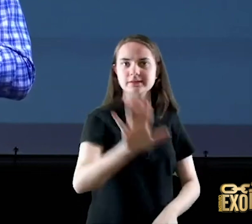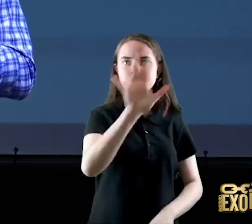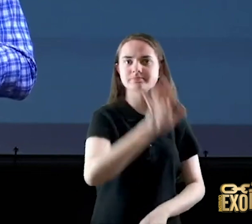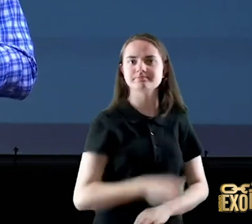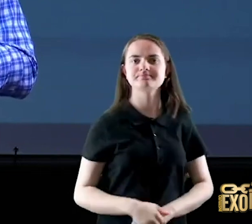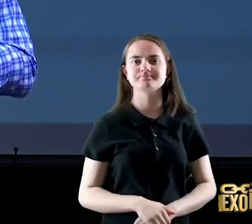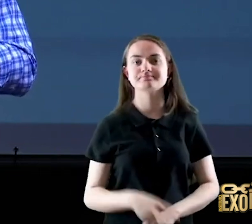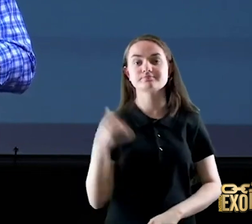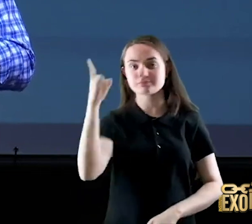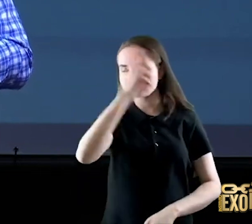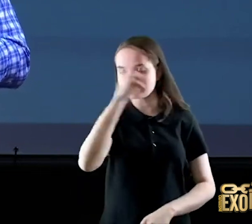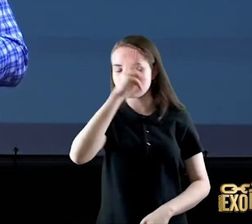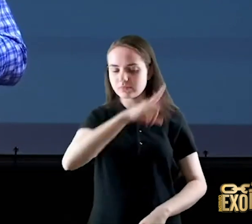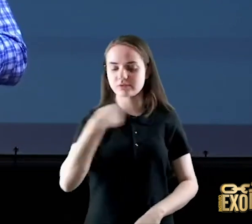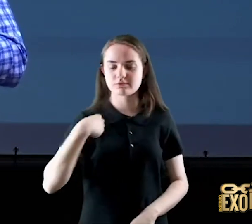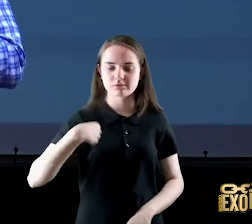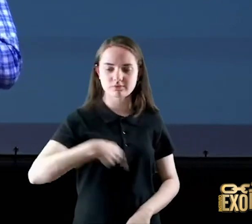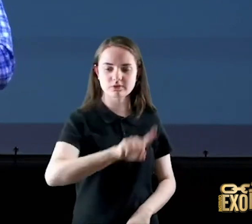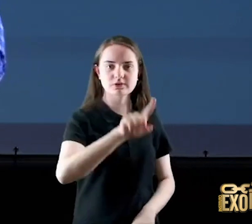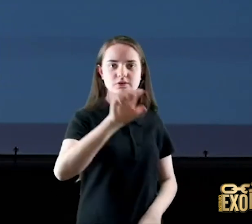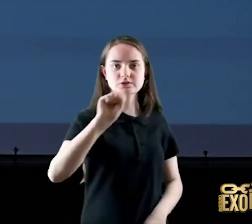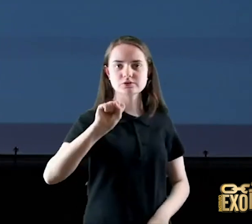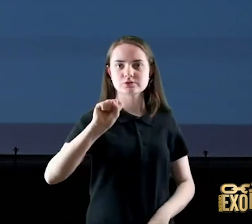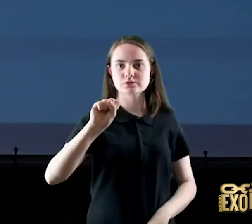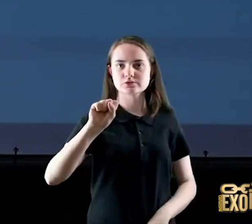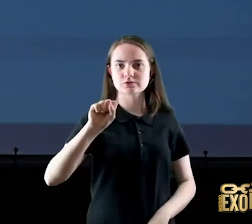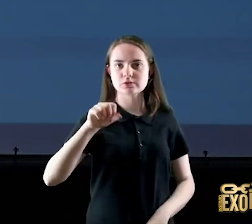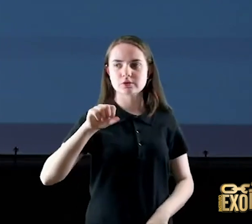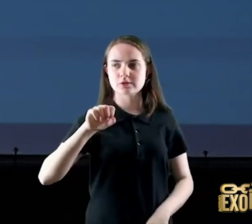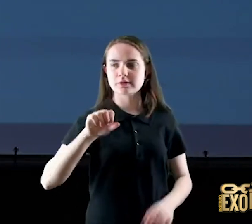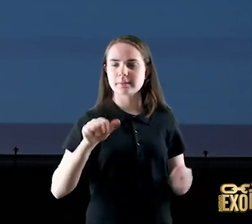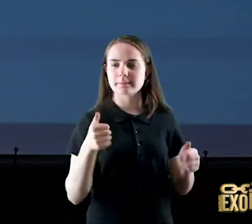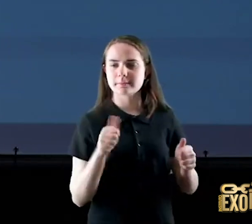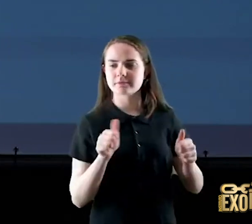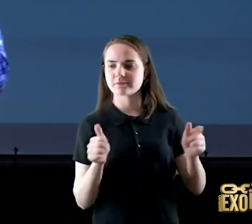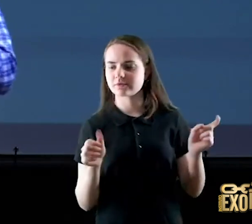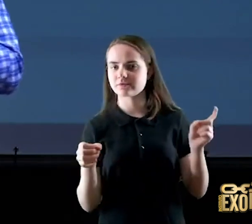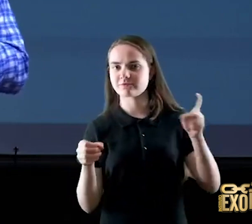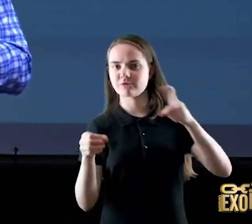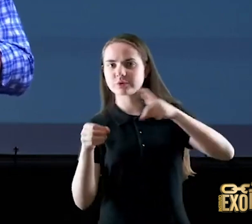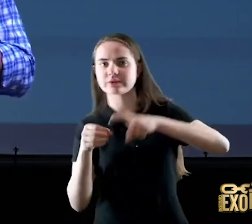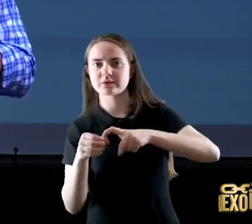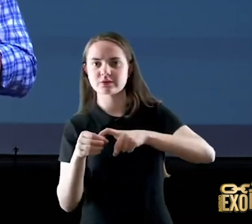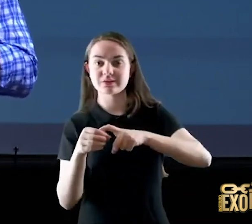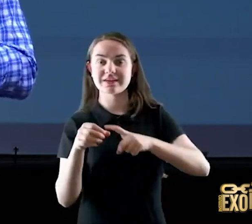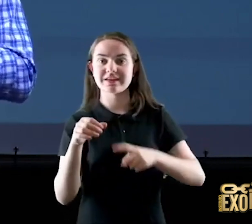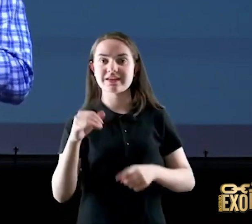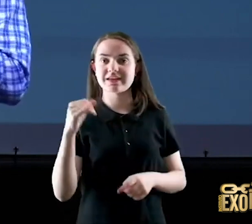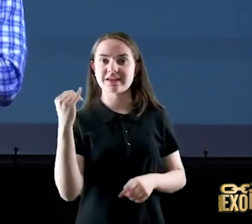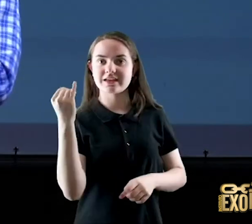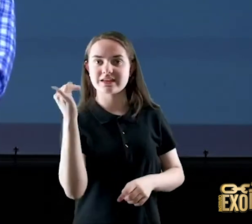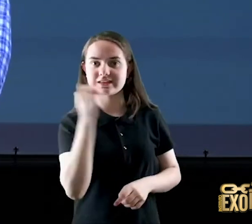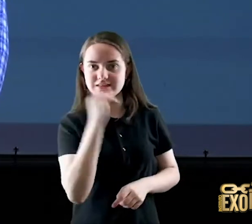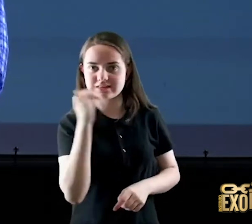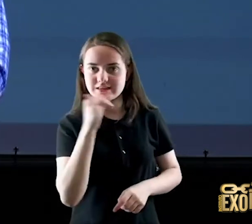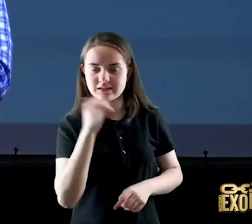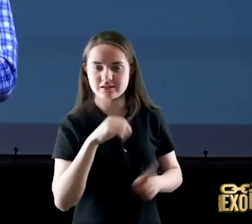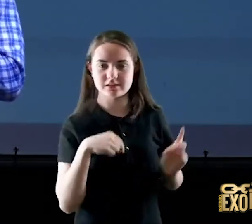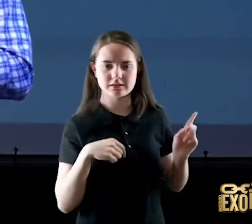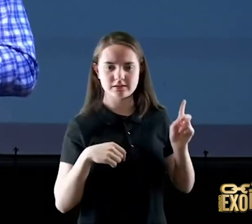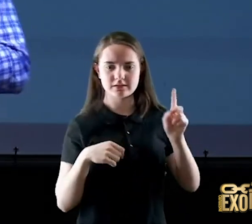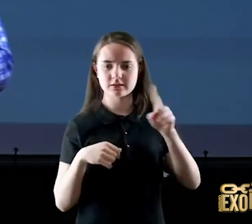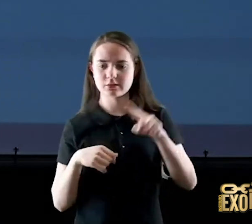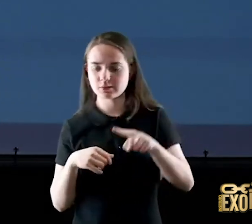descendo de volta para a Itália e aí nós passávamos ali pelos Alpes e você via